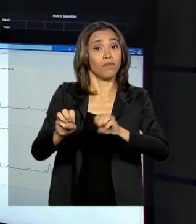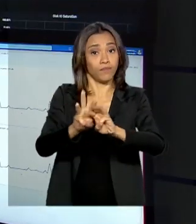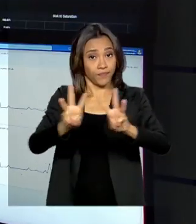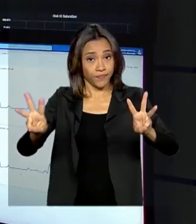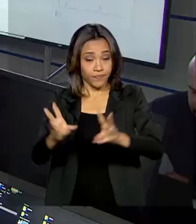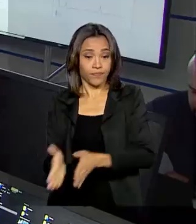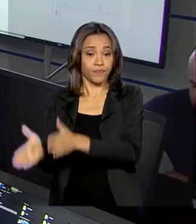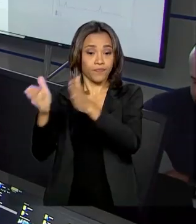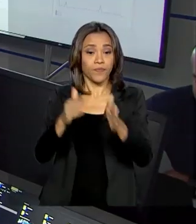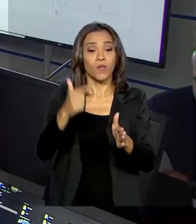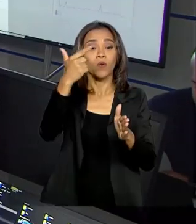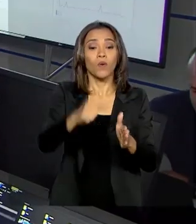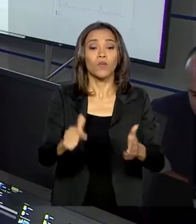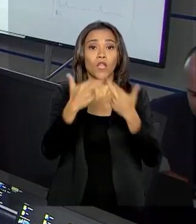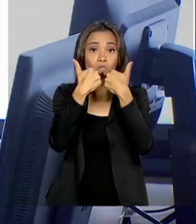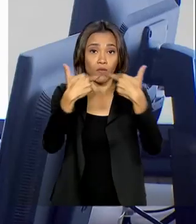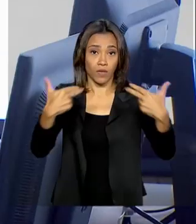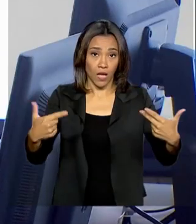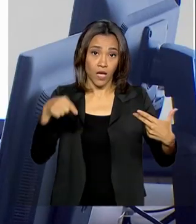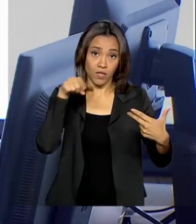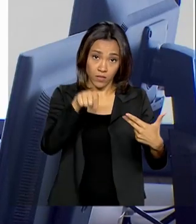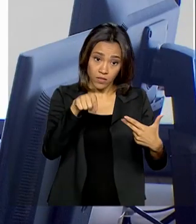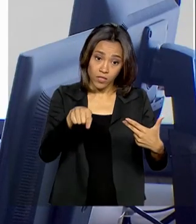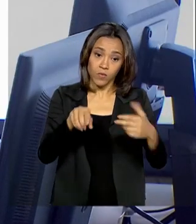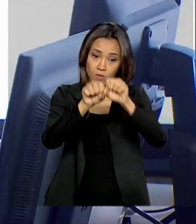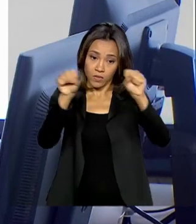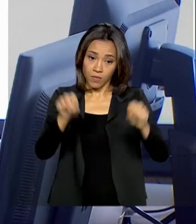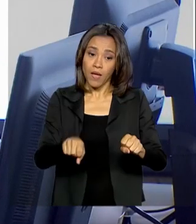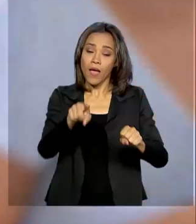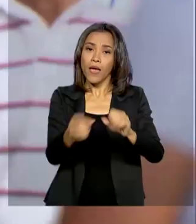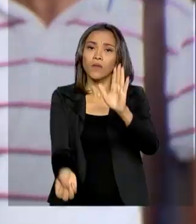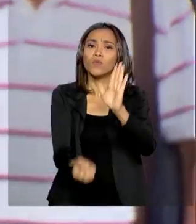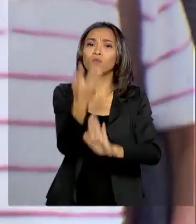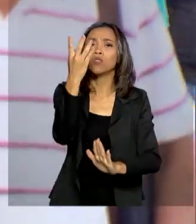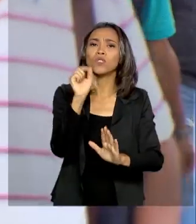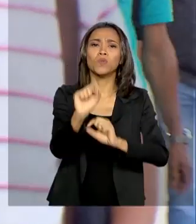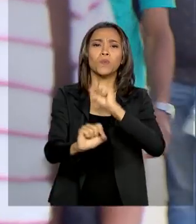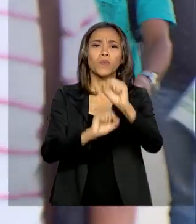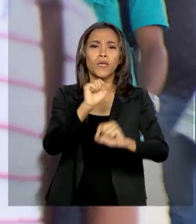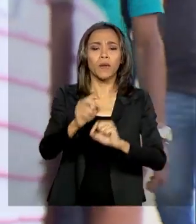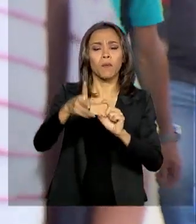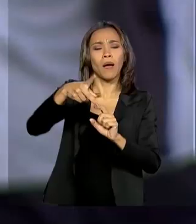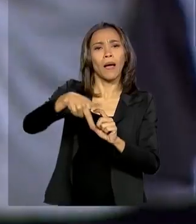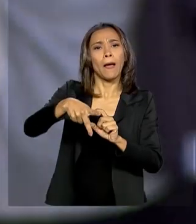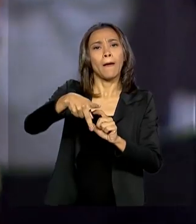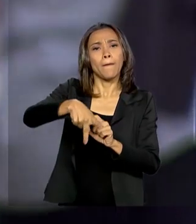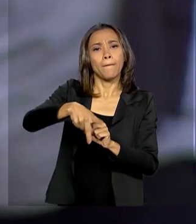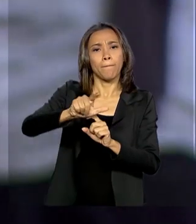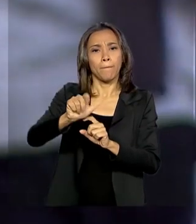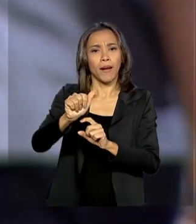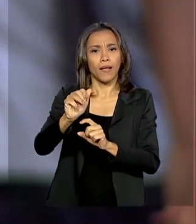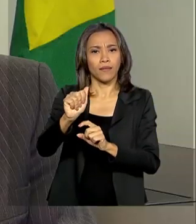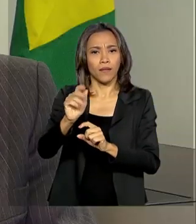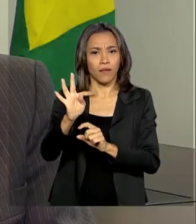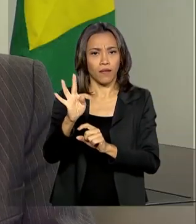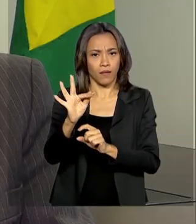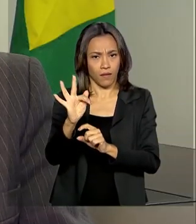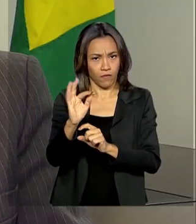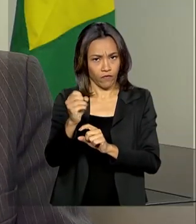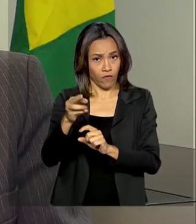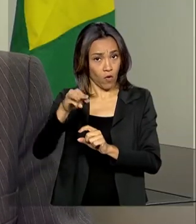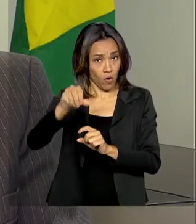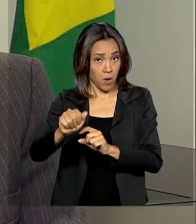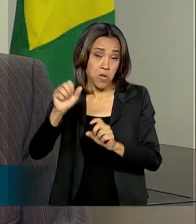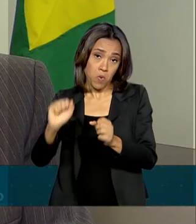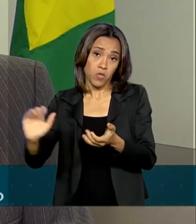Uma outra novidade no SISU deste ano é o desenvolvimento de uma plataforma que facilita o acesso pelo celular ou tablet. A pessoa não precisa